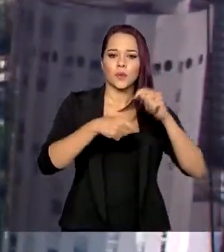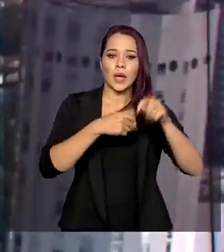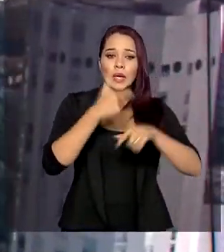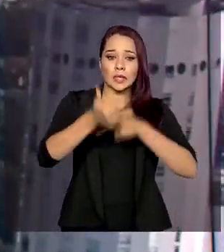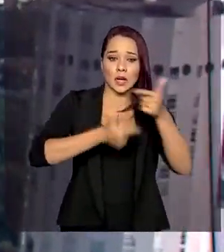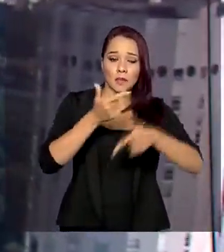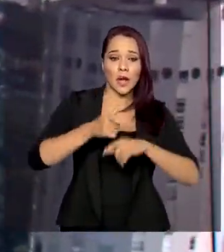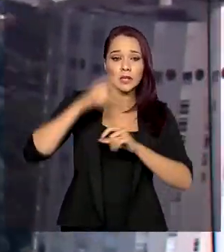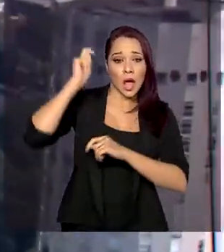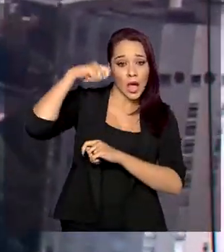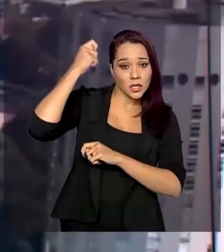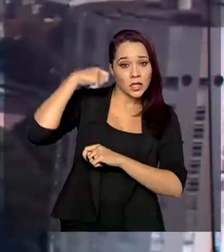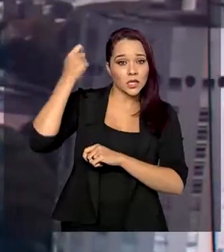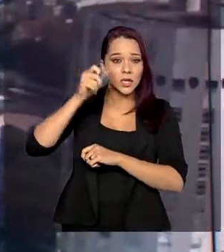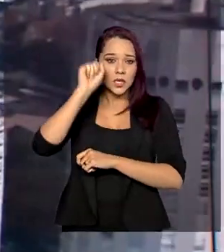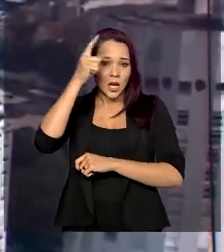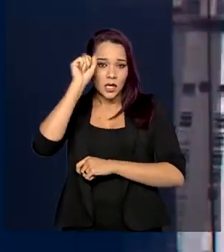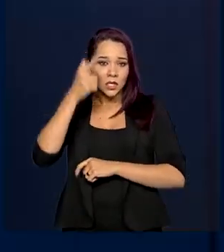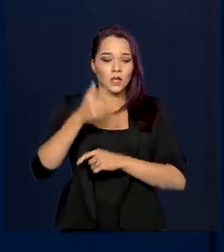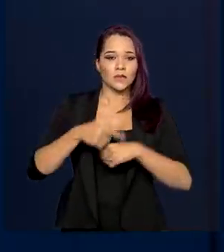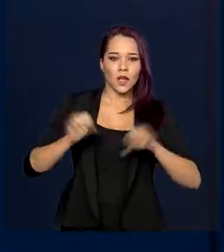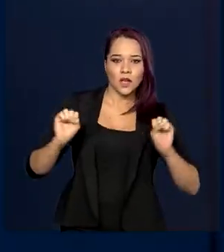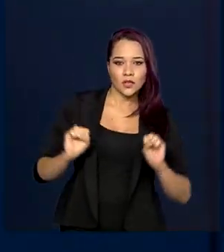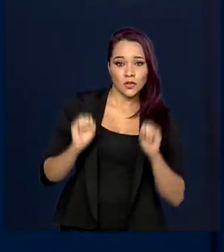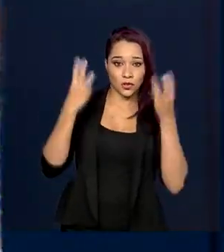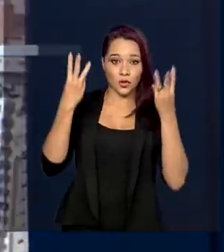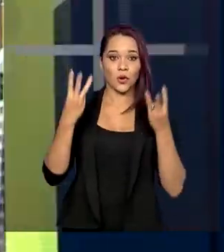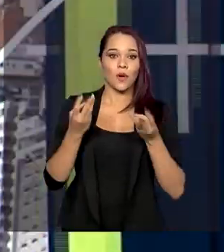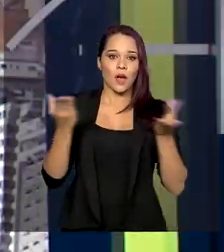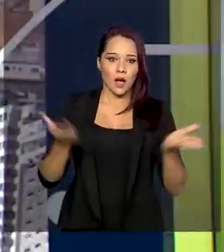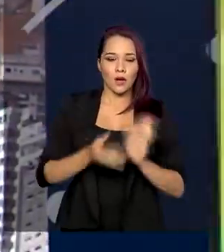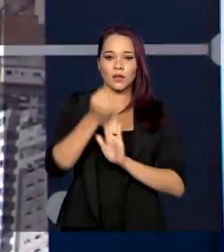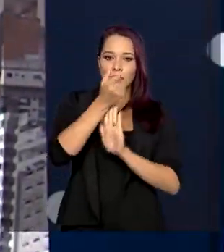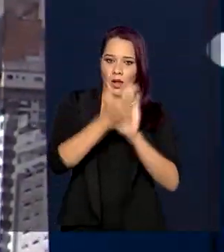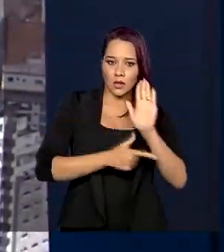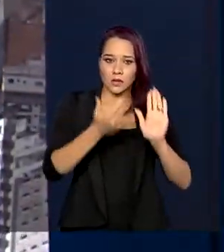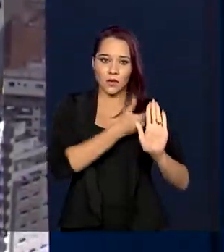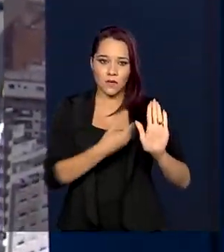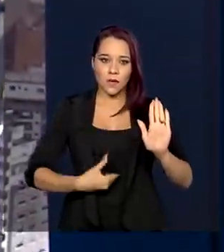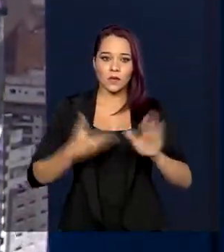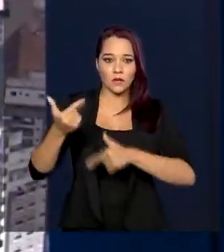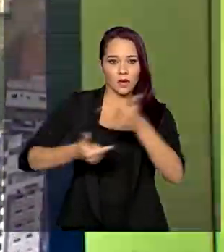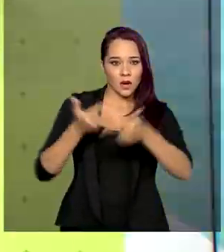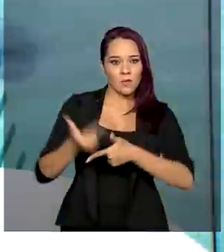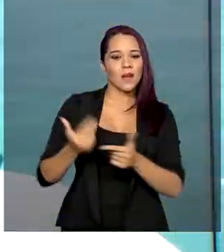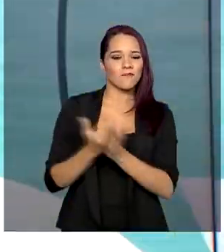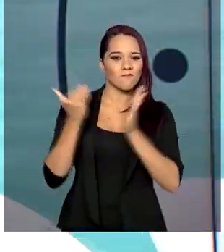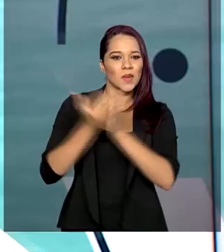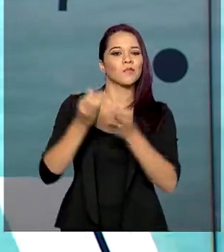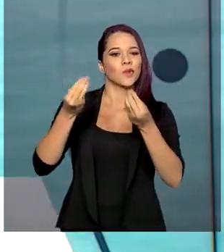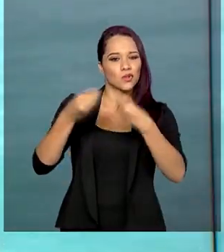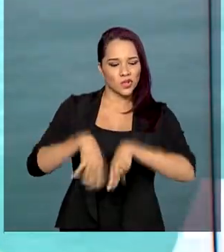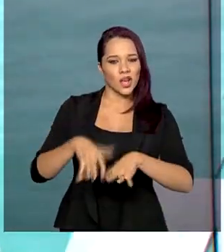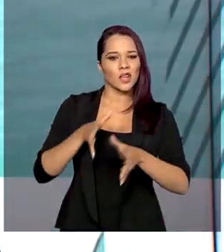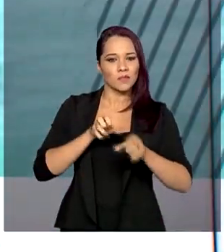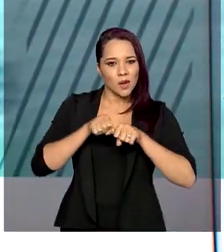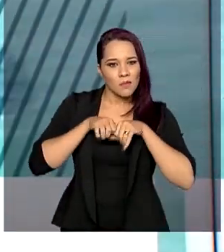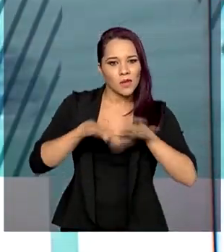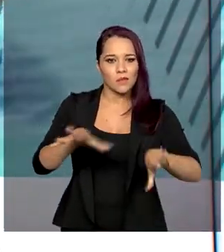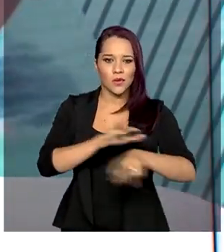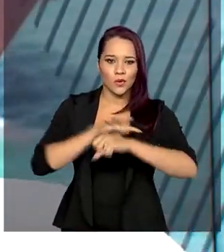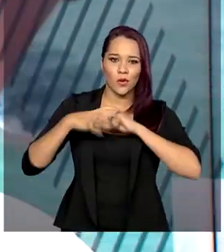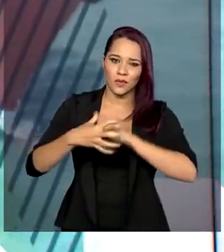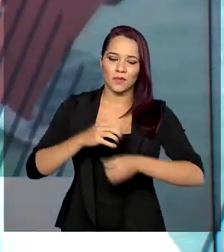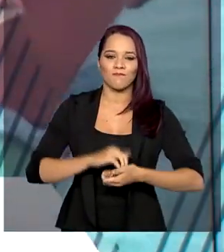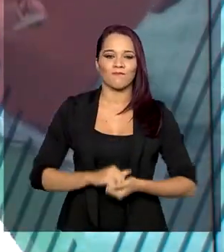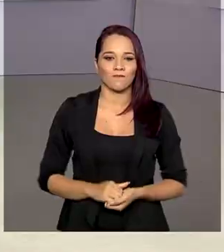as atividades artísticas, criativas e de espetáculos estão na lista do governo como as atividades mais prejudicadas pela pandemia do